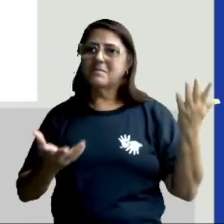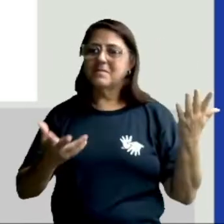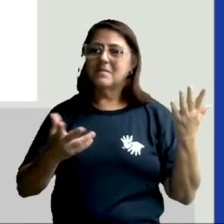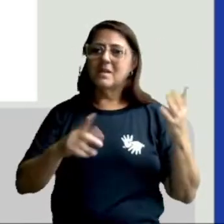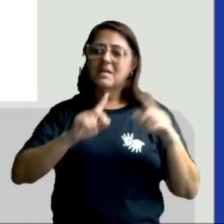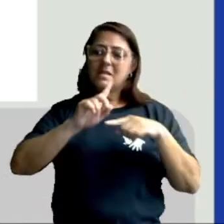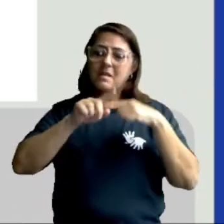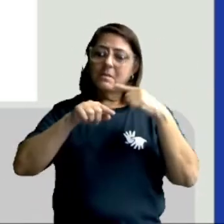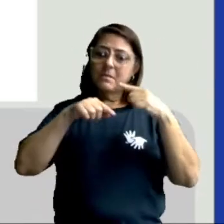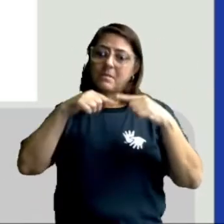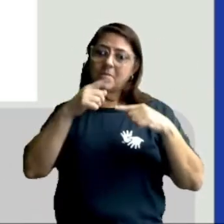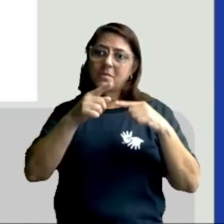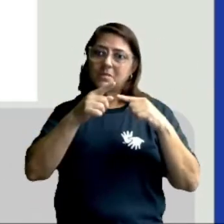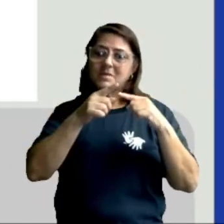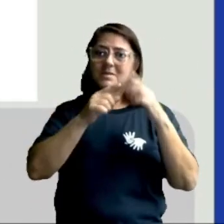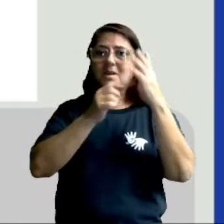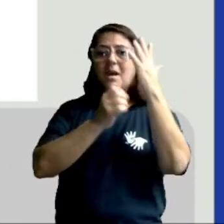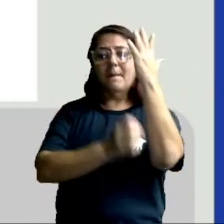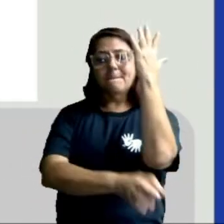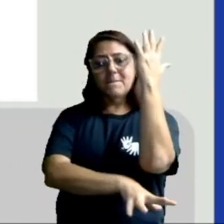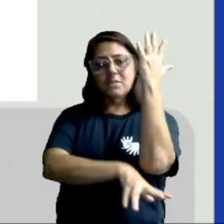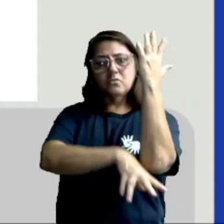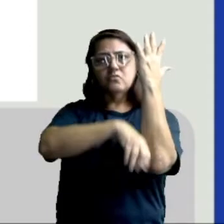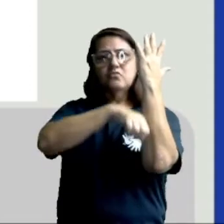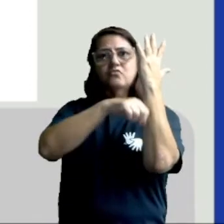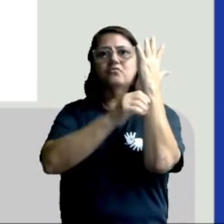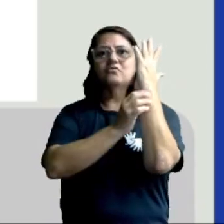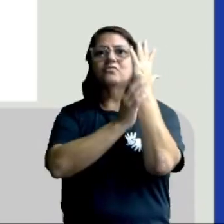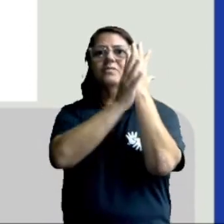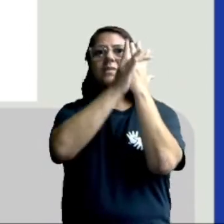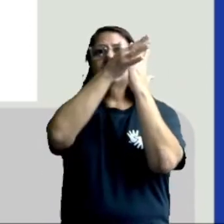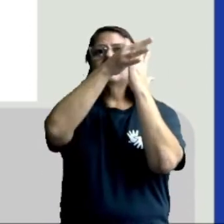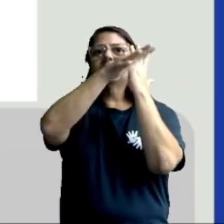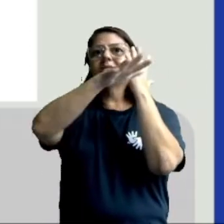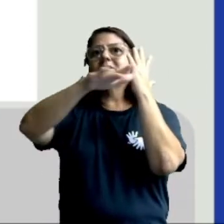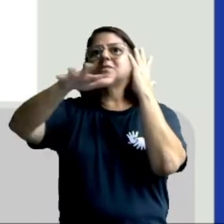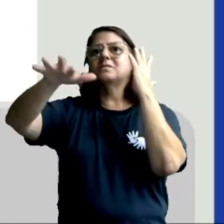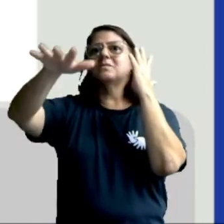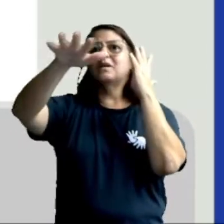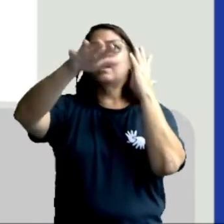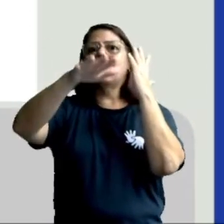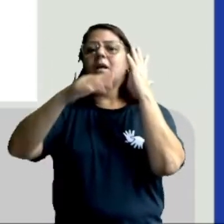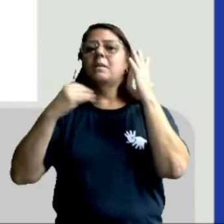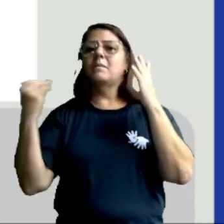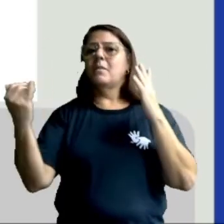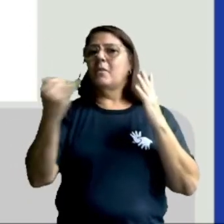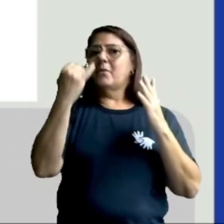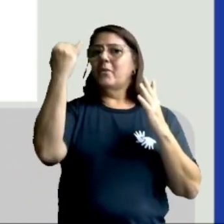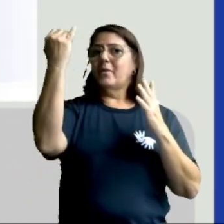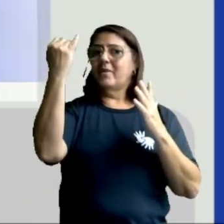oxigênio, para a gente poder respirar. Vejam como as plantas são importantes.